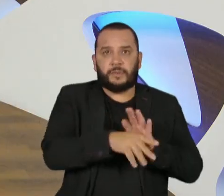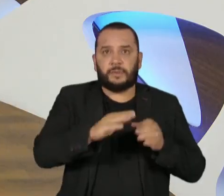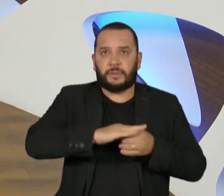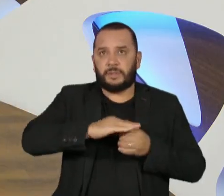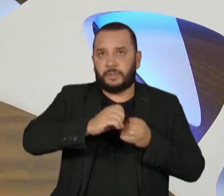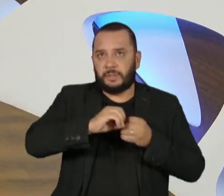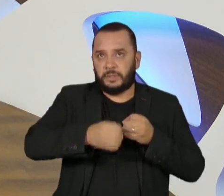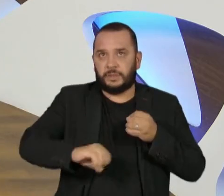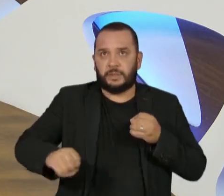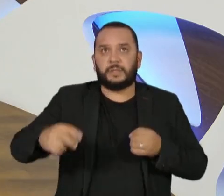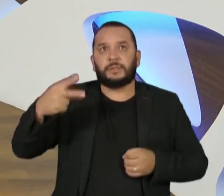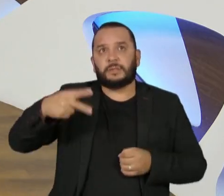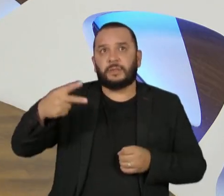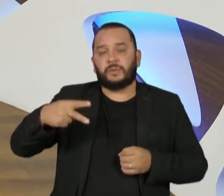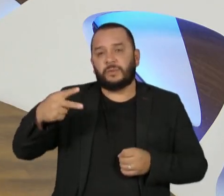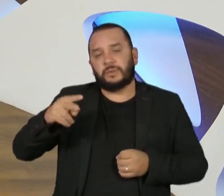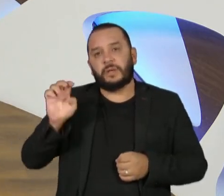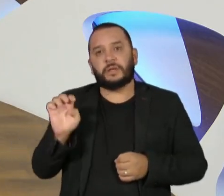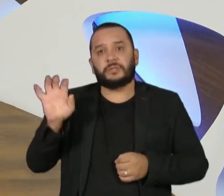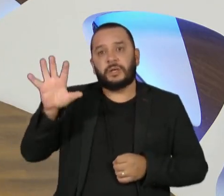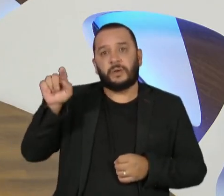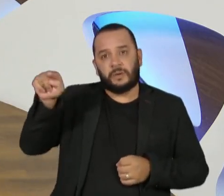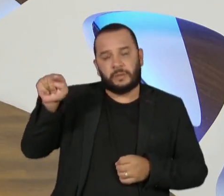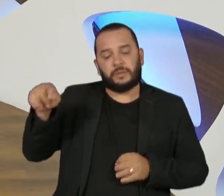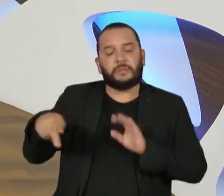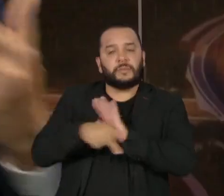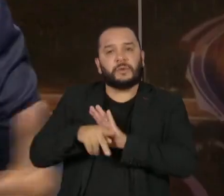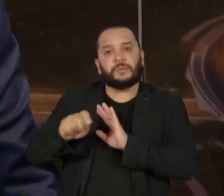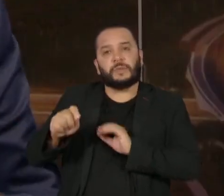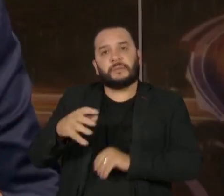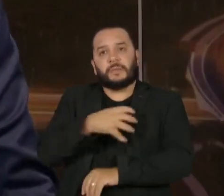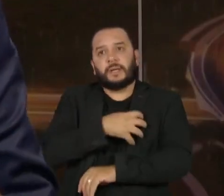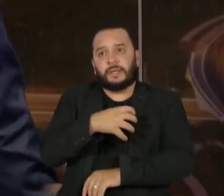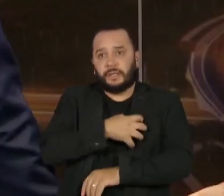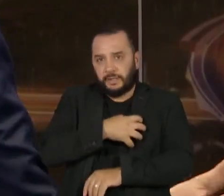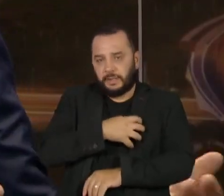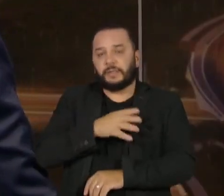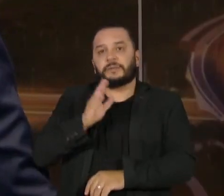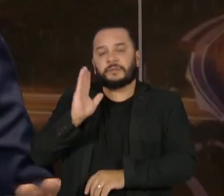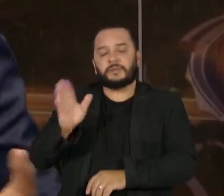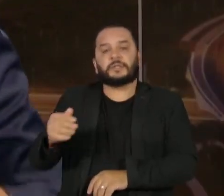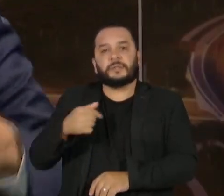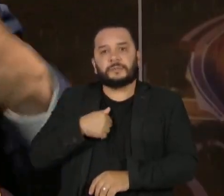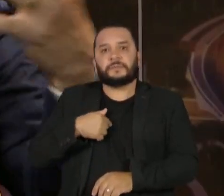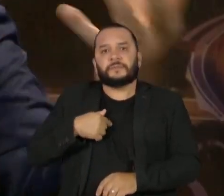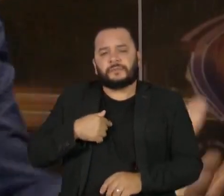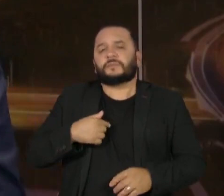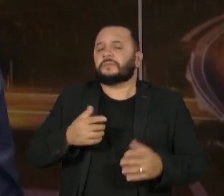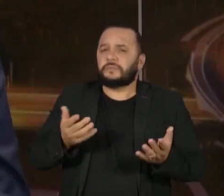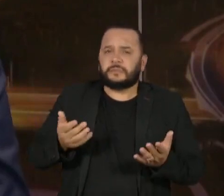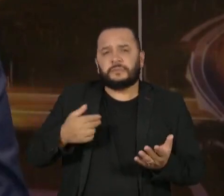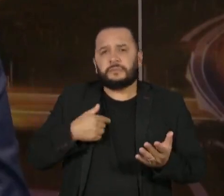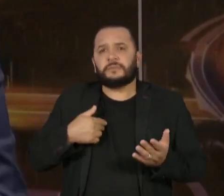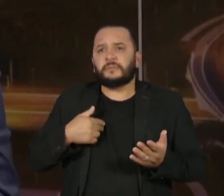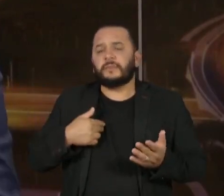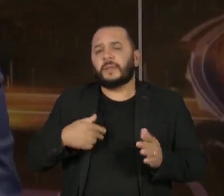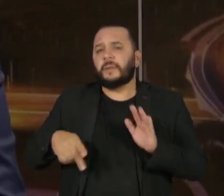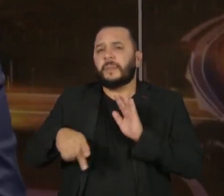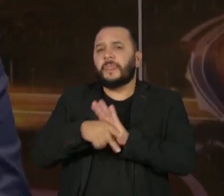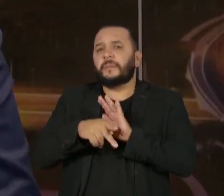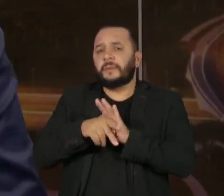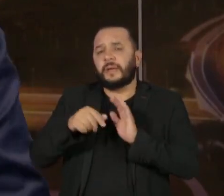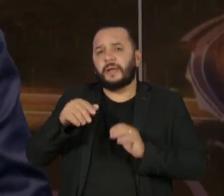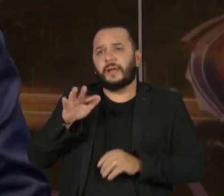a segunda maior região da Bahia, que é a região de Feira de Santana. E os decretos editados pelo presidente da República impediram essa